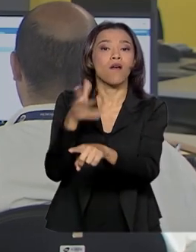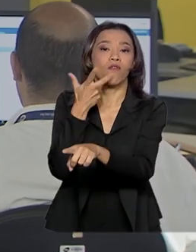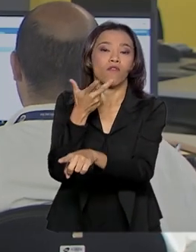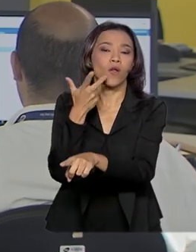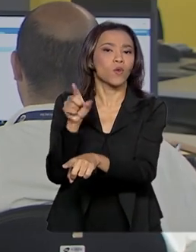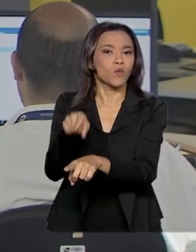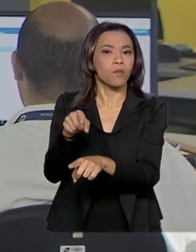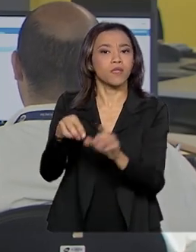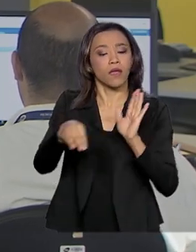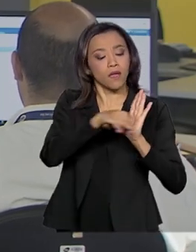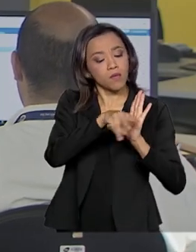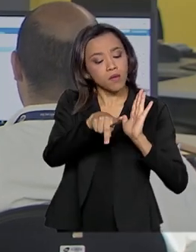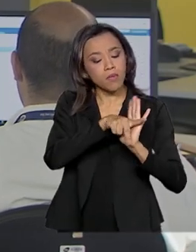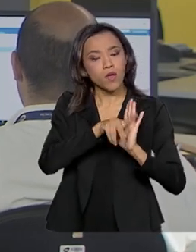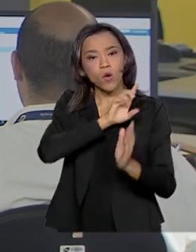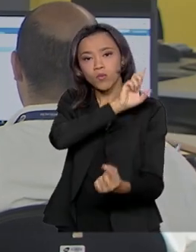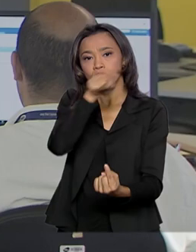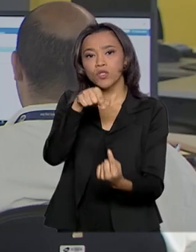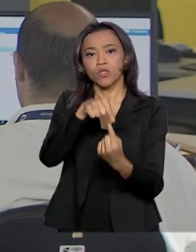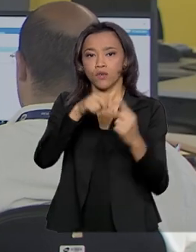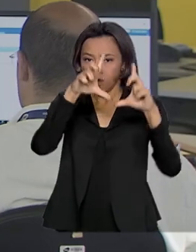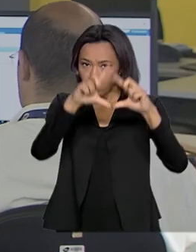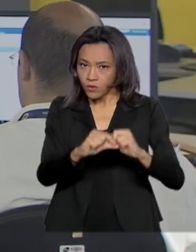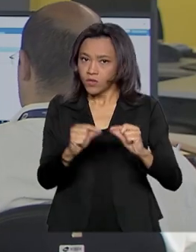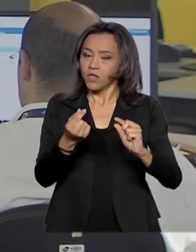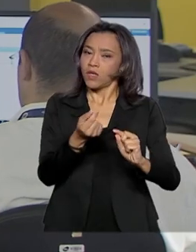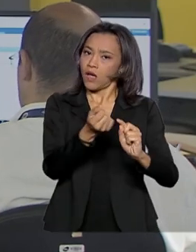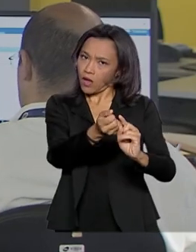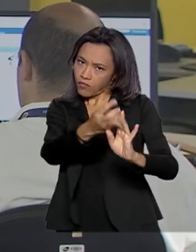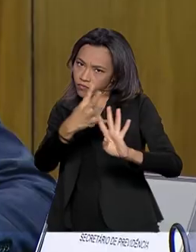sobre a SMP para reduzir a fila de espera.